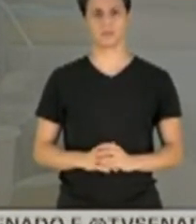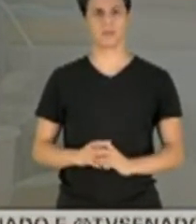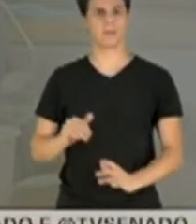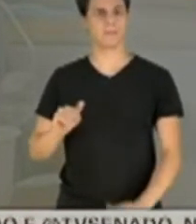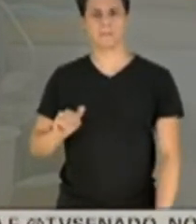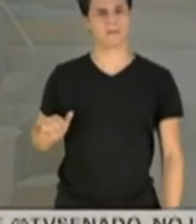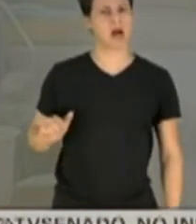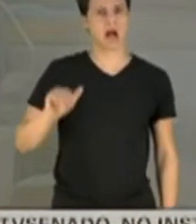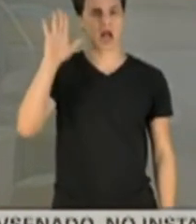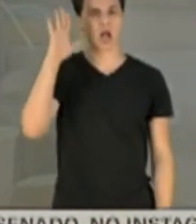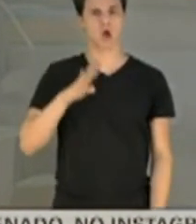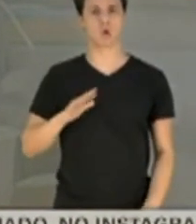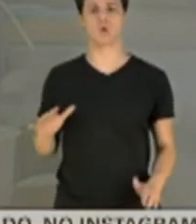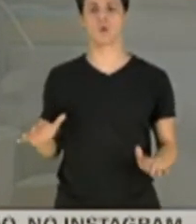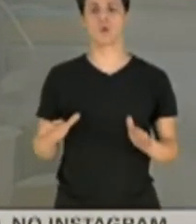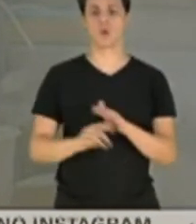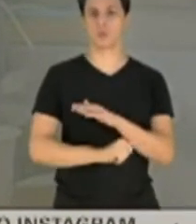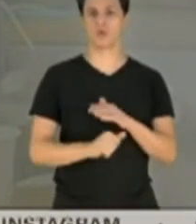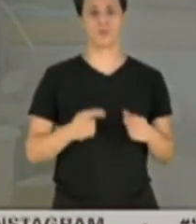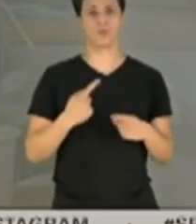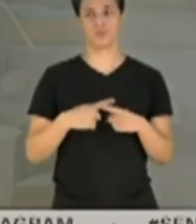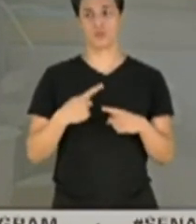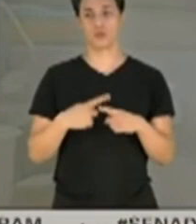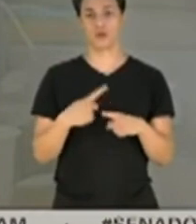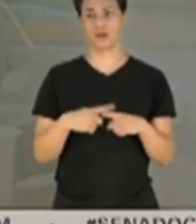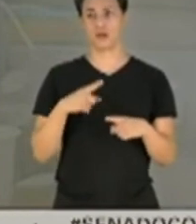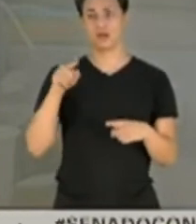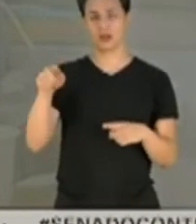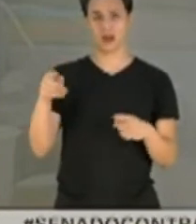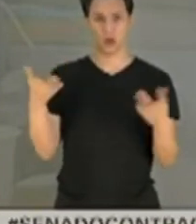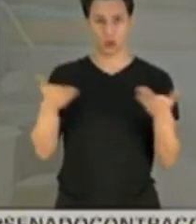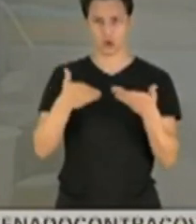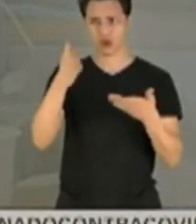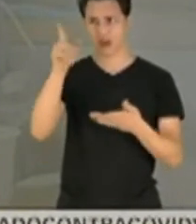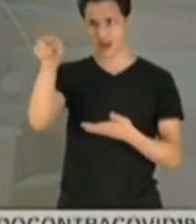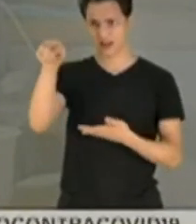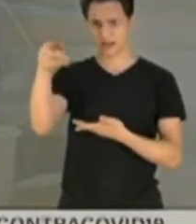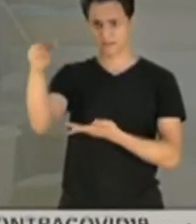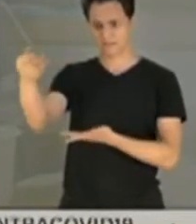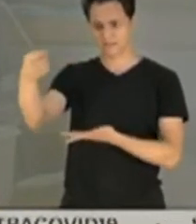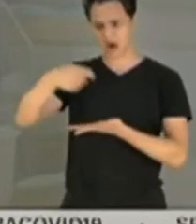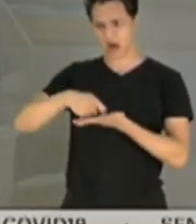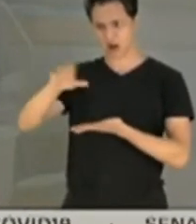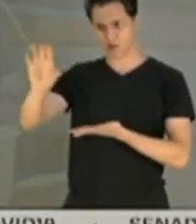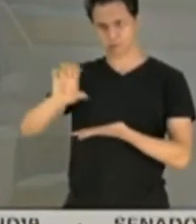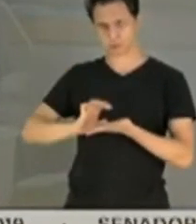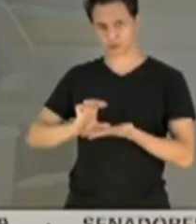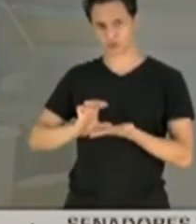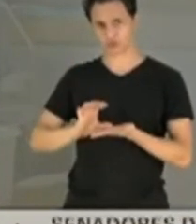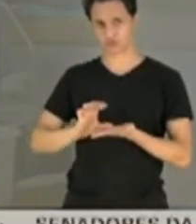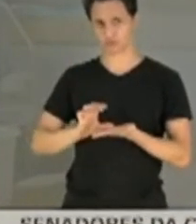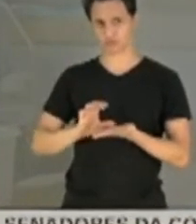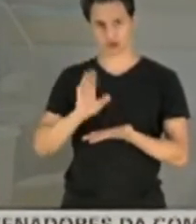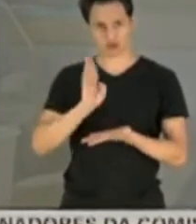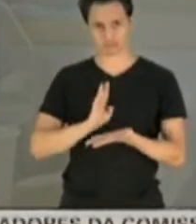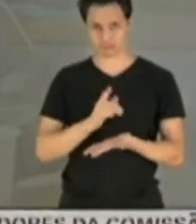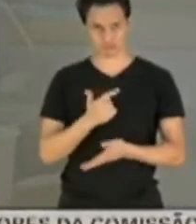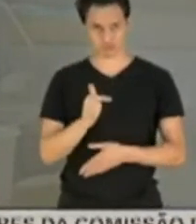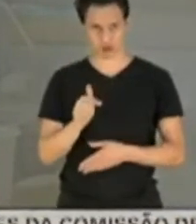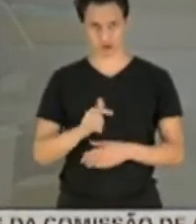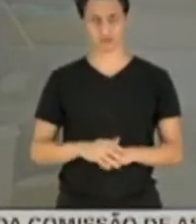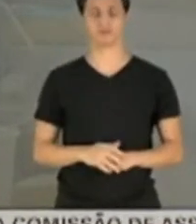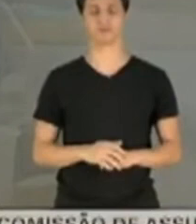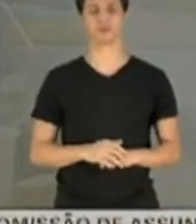porque o Brasil não está recebendo esse dinheiro, não está recebendo. O dinheiro que faltou para